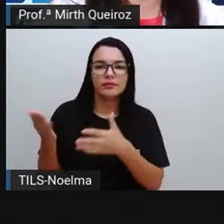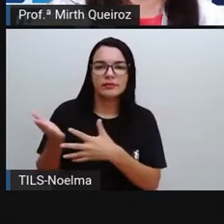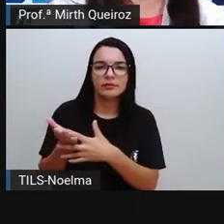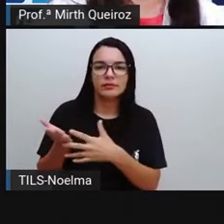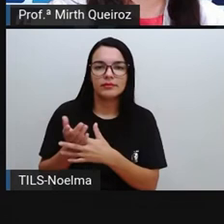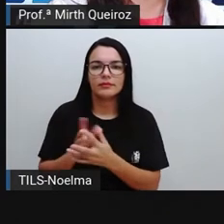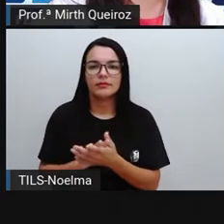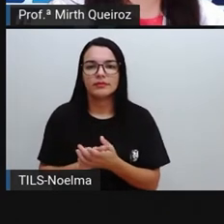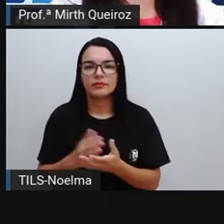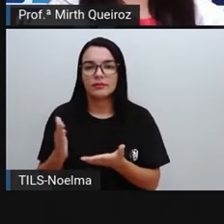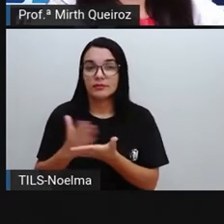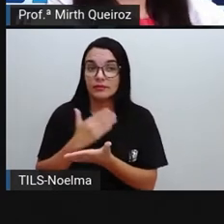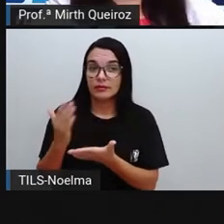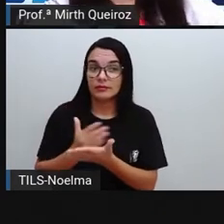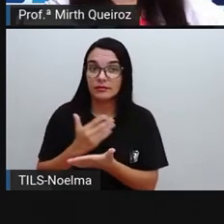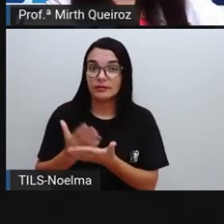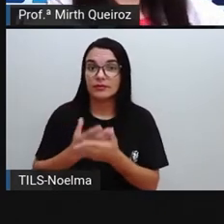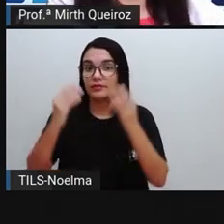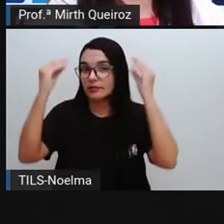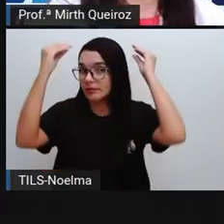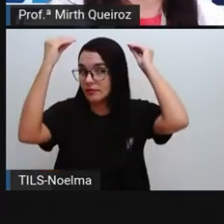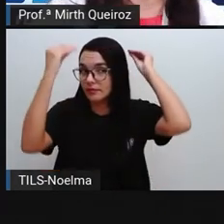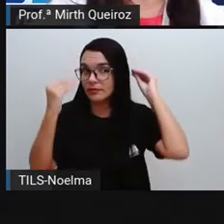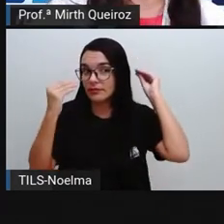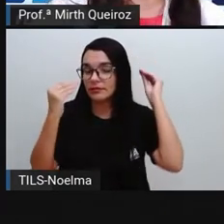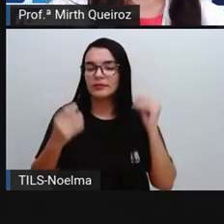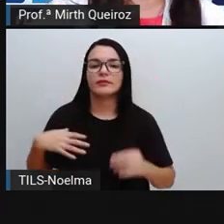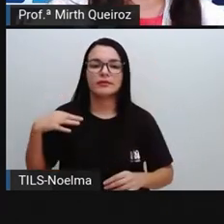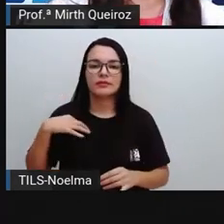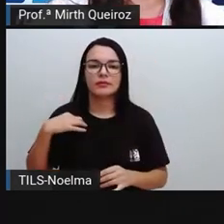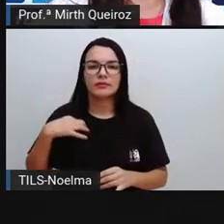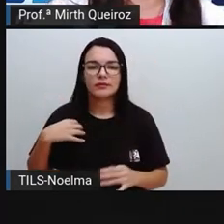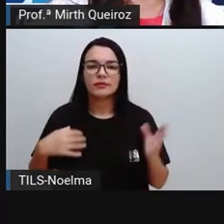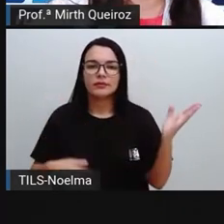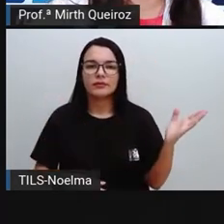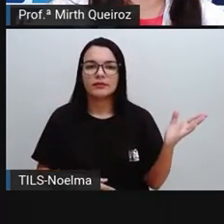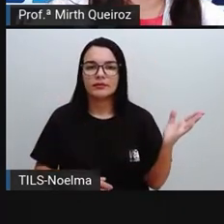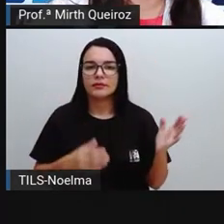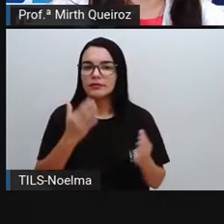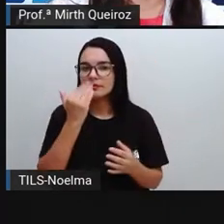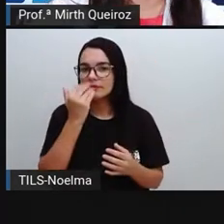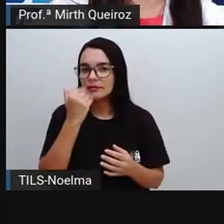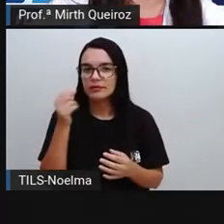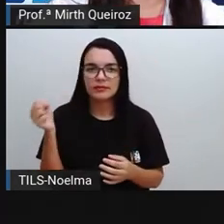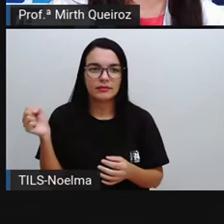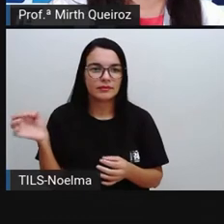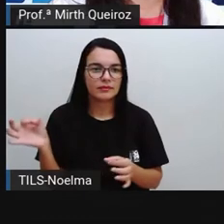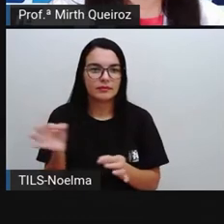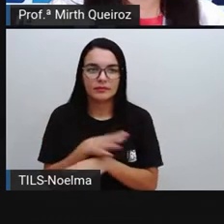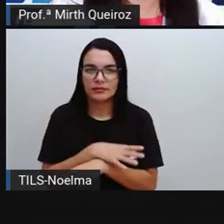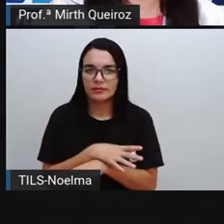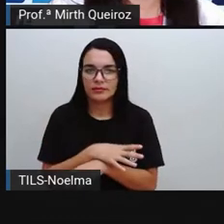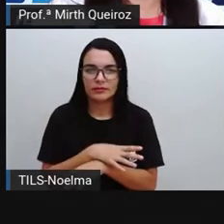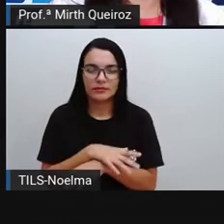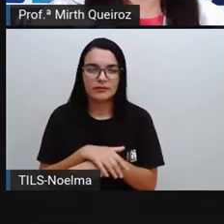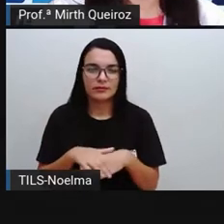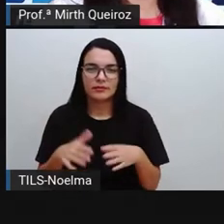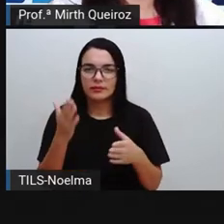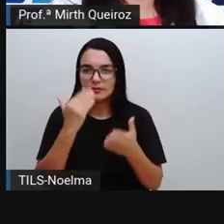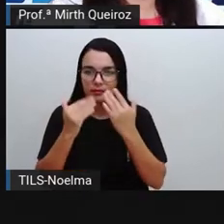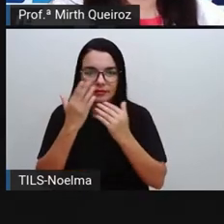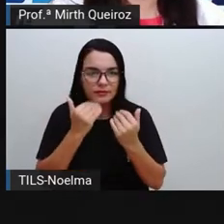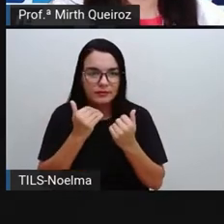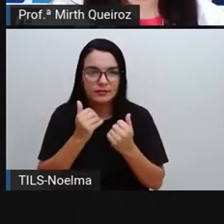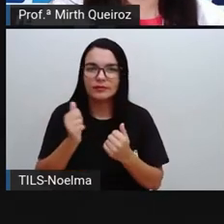roupa, os livros, o chapéu. E nós temos os bens de consumo não duráveis, que